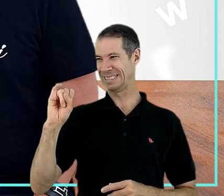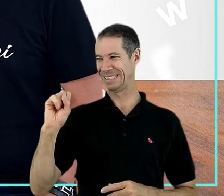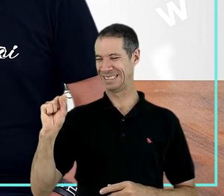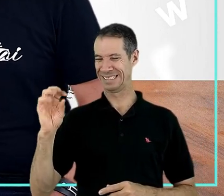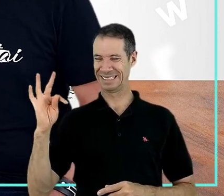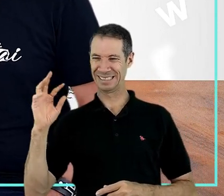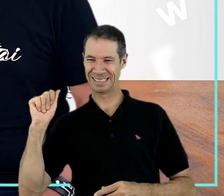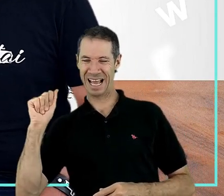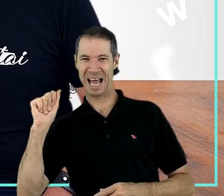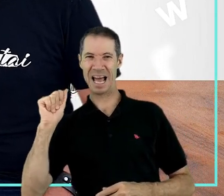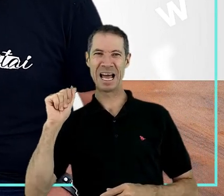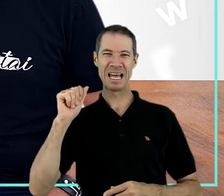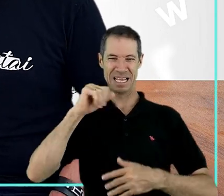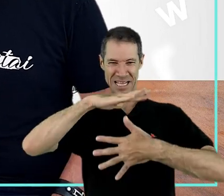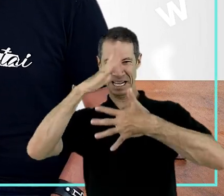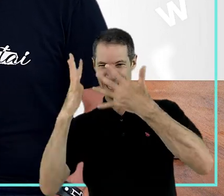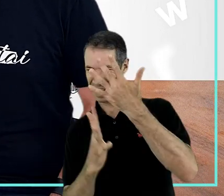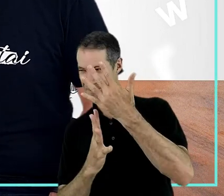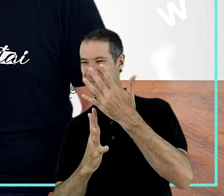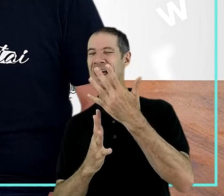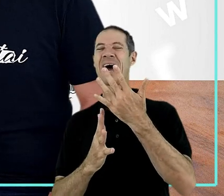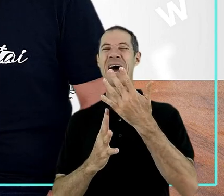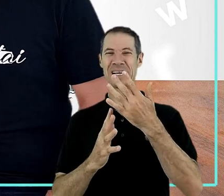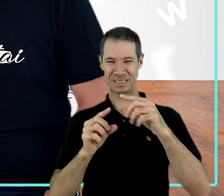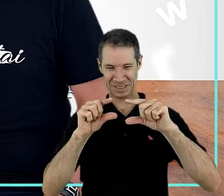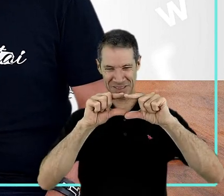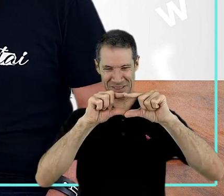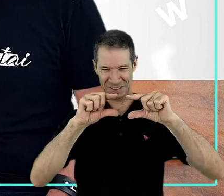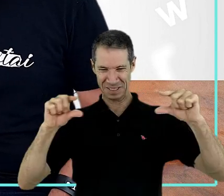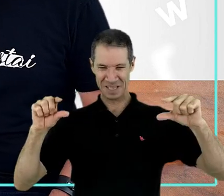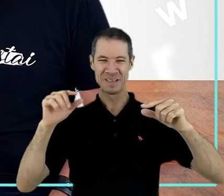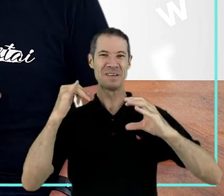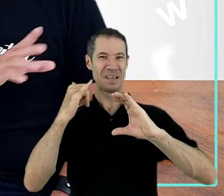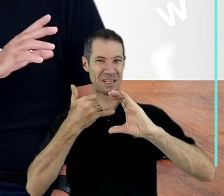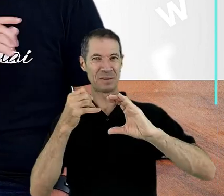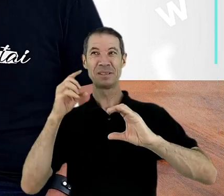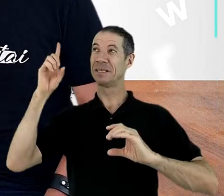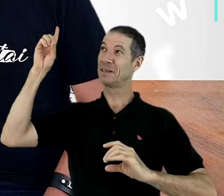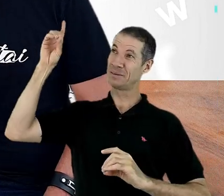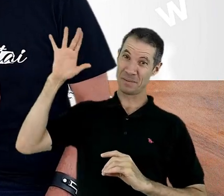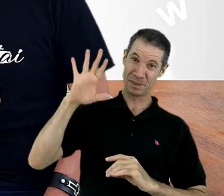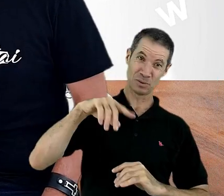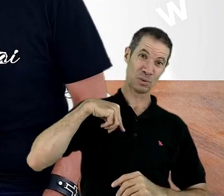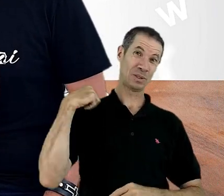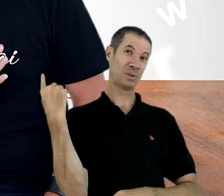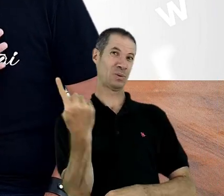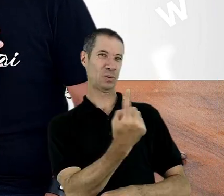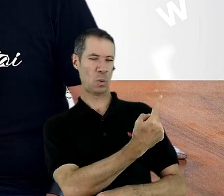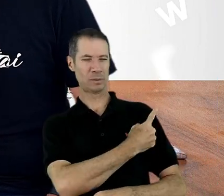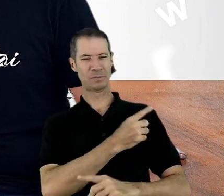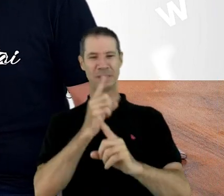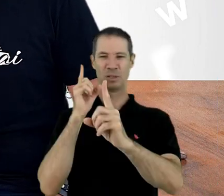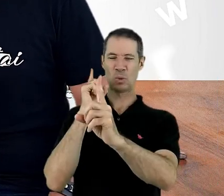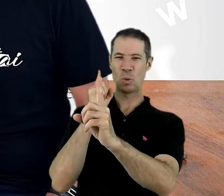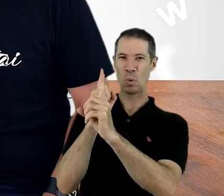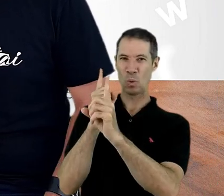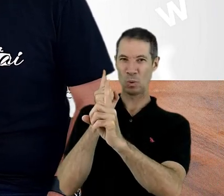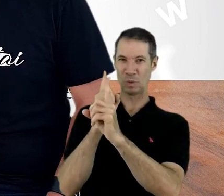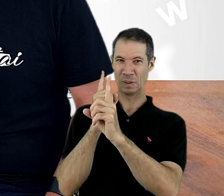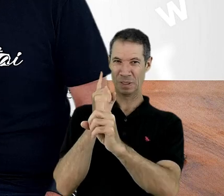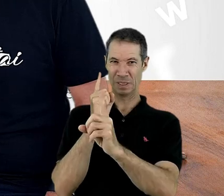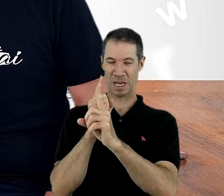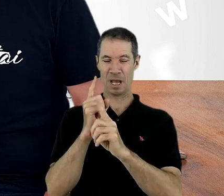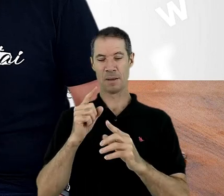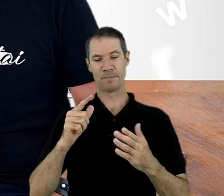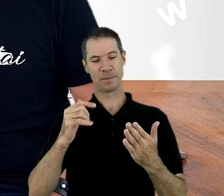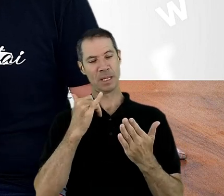Sandro Batista Libras, Deus abençoe a todos vocês. Vocês vão encontrar esse livro